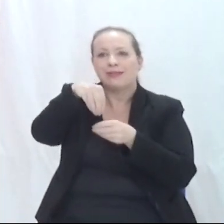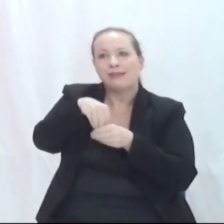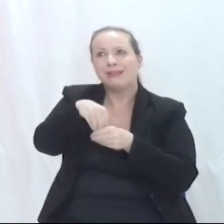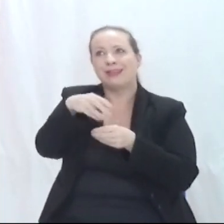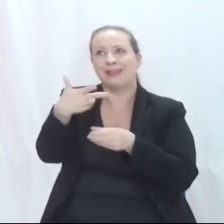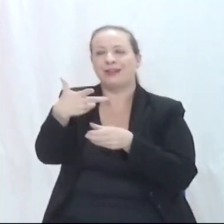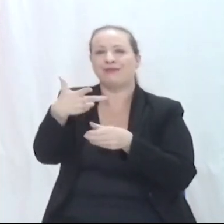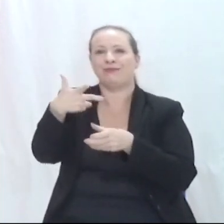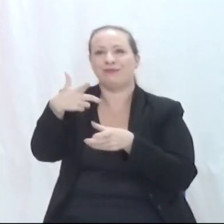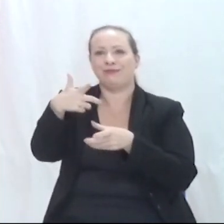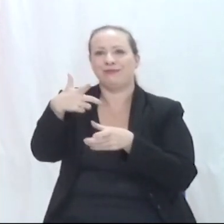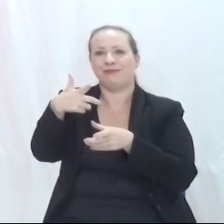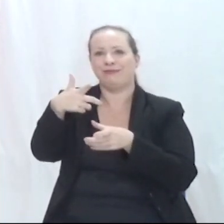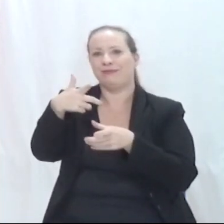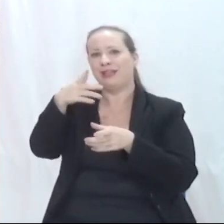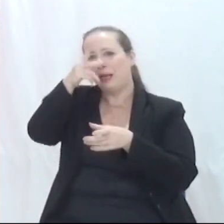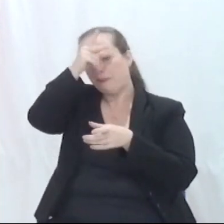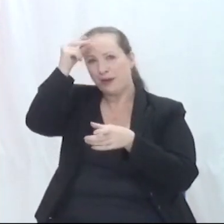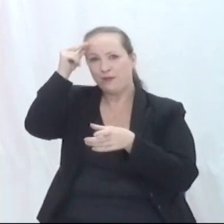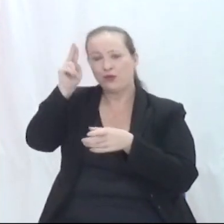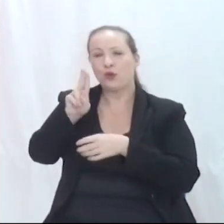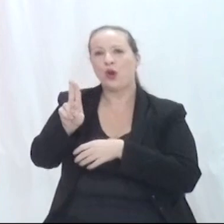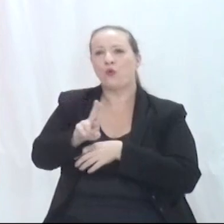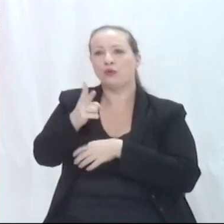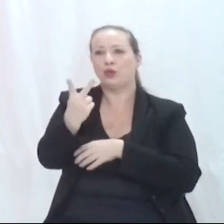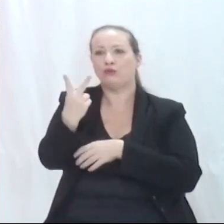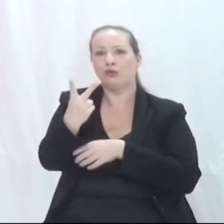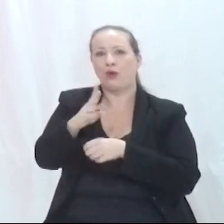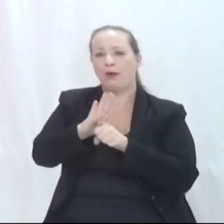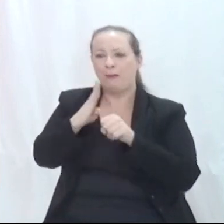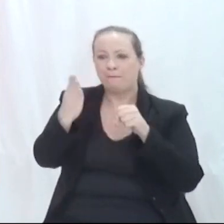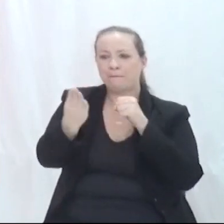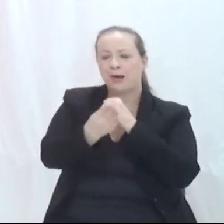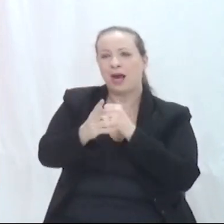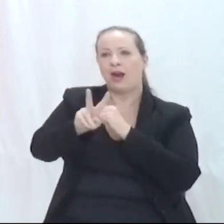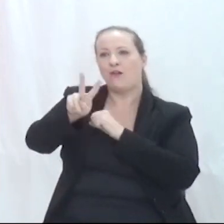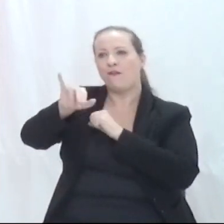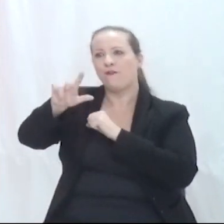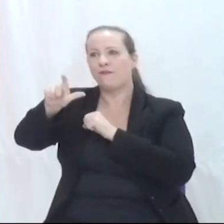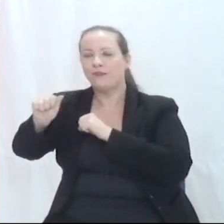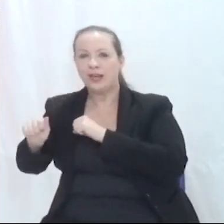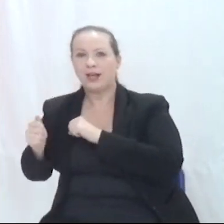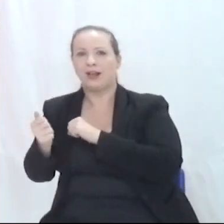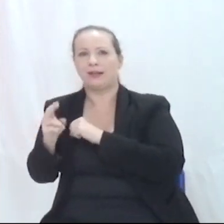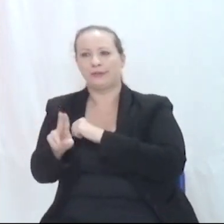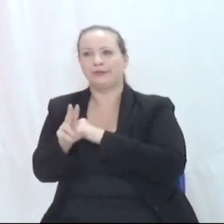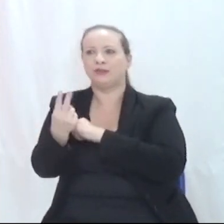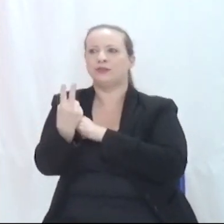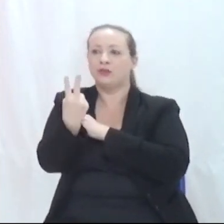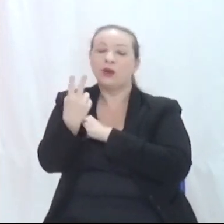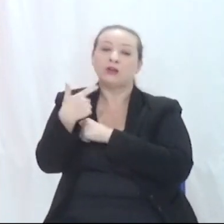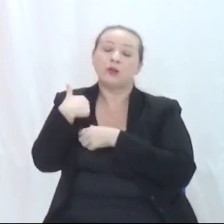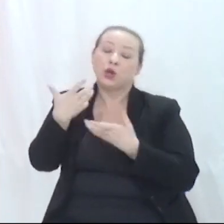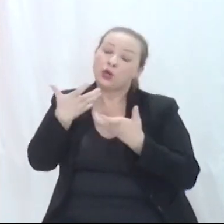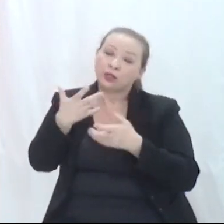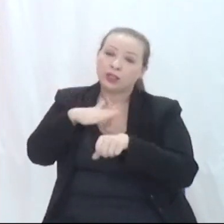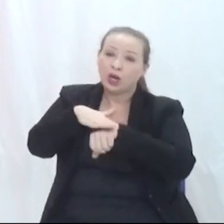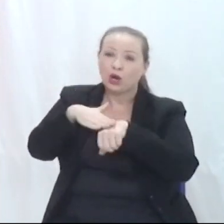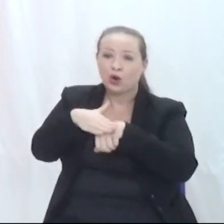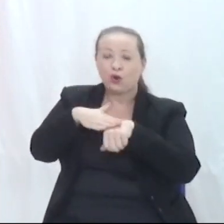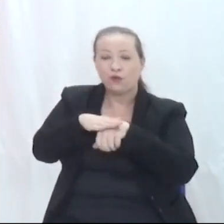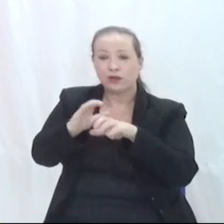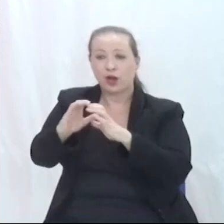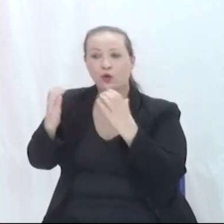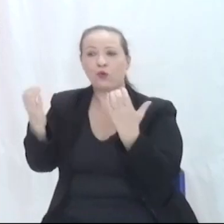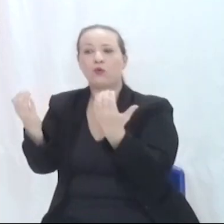fica meio estranho que é bairro Vila São Domingos. Então, nós estamos aqui hoje para escutar a comunidade, para que vocês possam dar seguimento no projeto de lei,